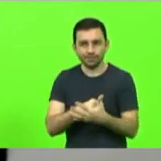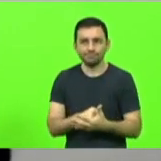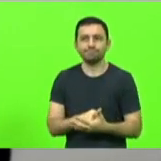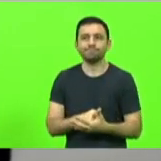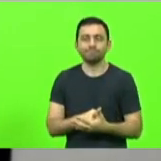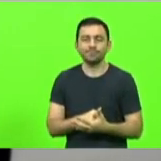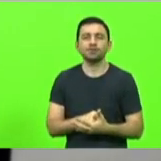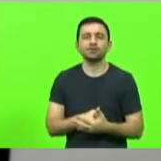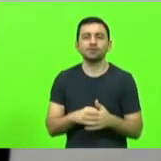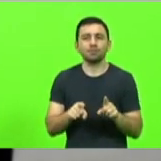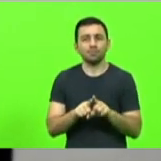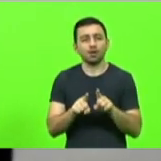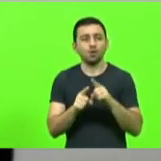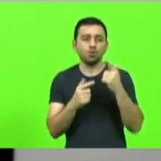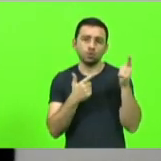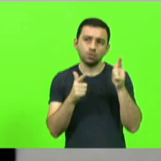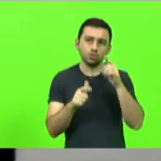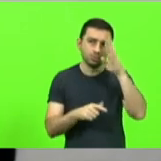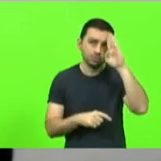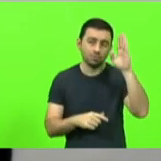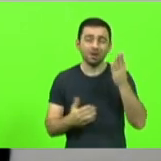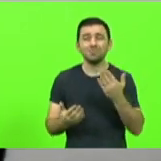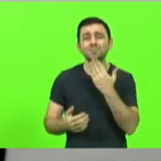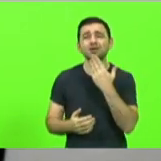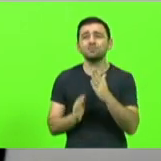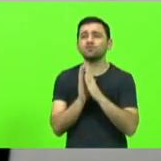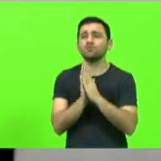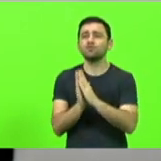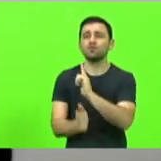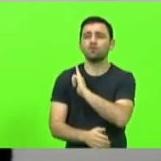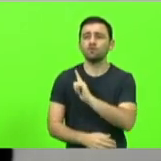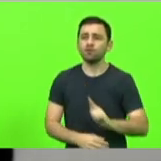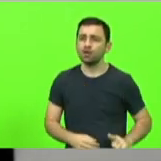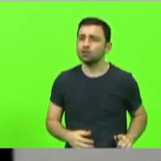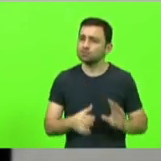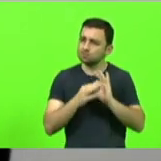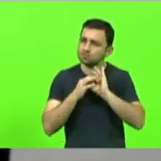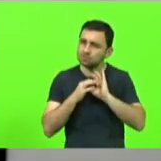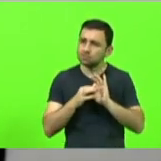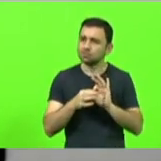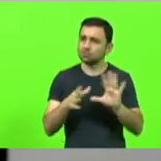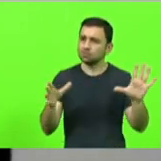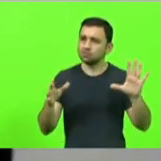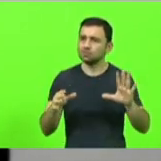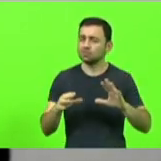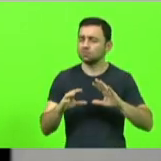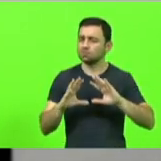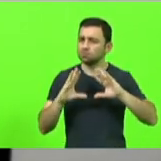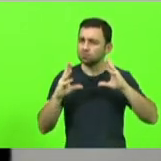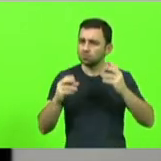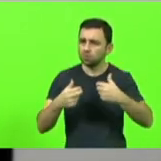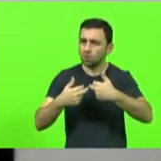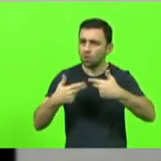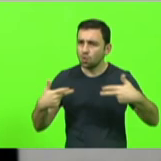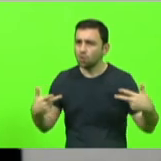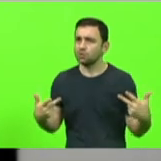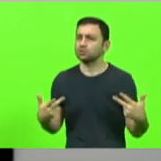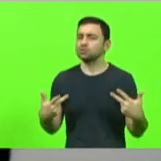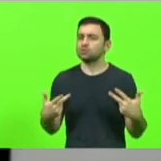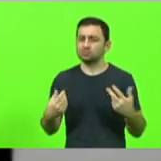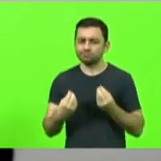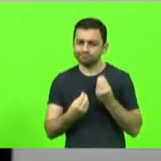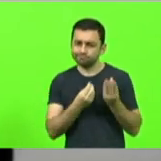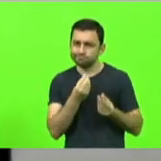mas nós temos feito um apelo para que o governo disponibilize todos os mecanismos necessários para